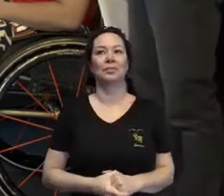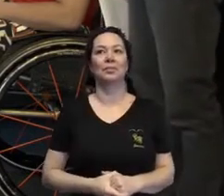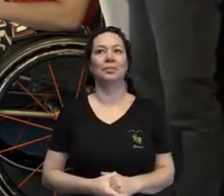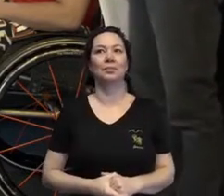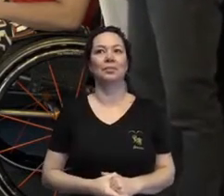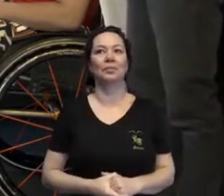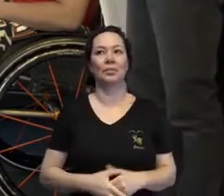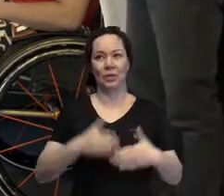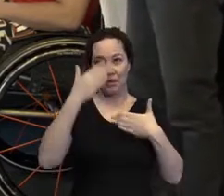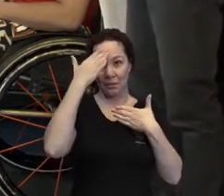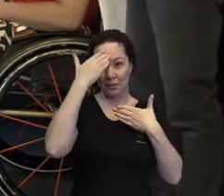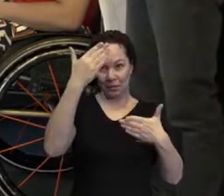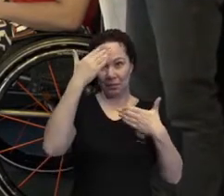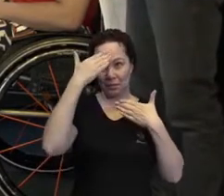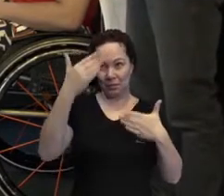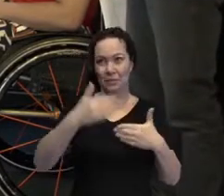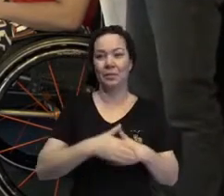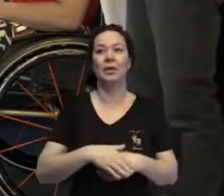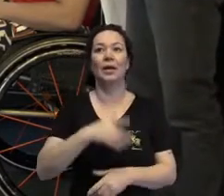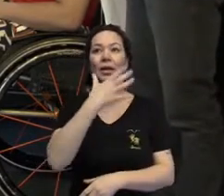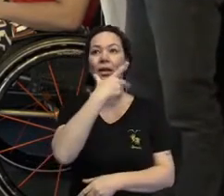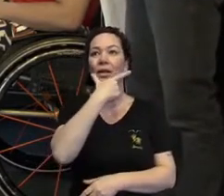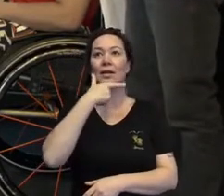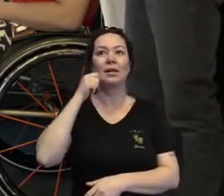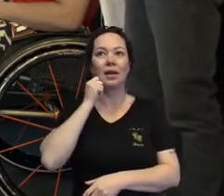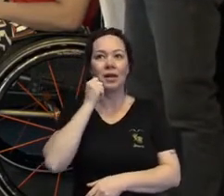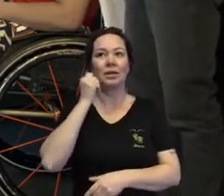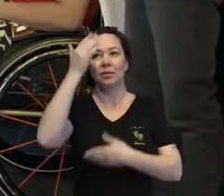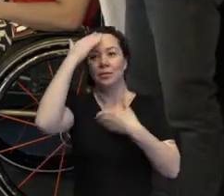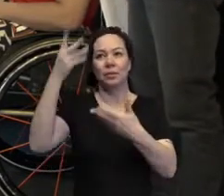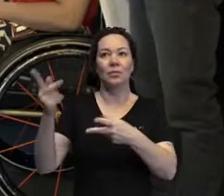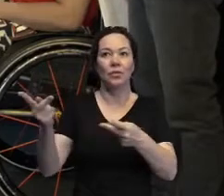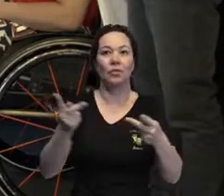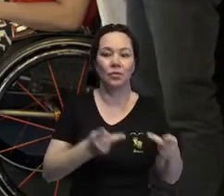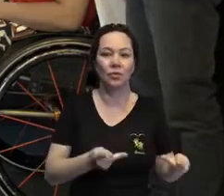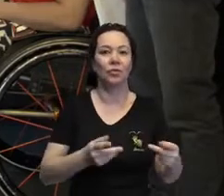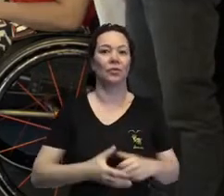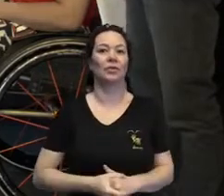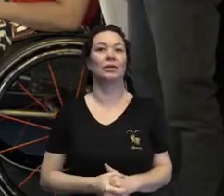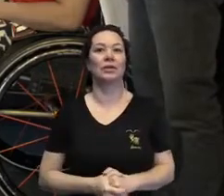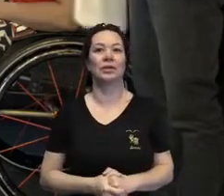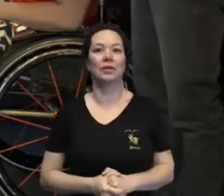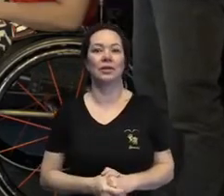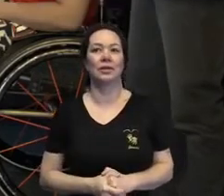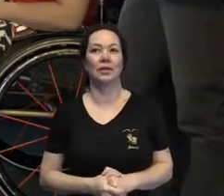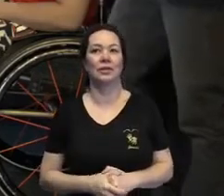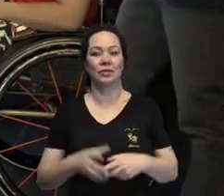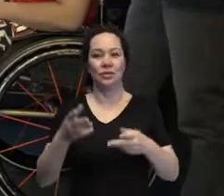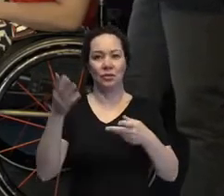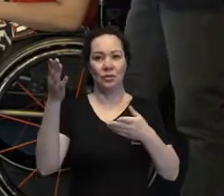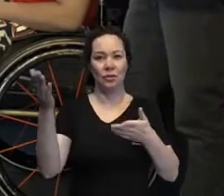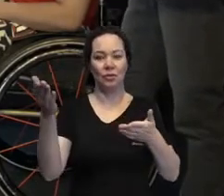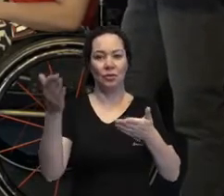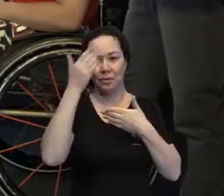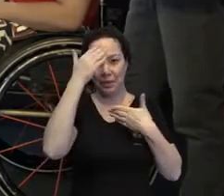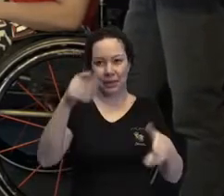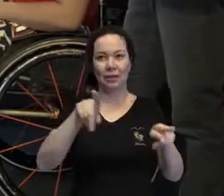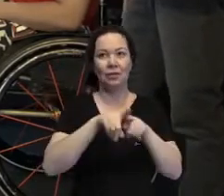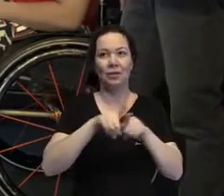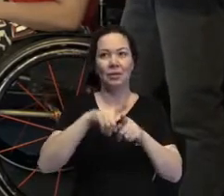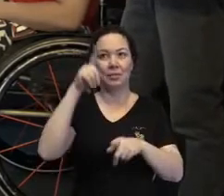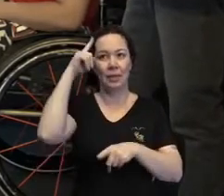Obrigada. Obrigado, Alex. Obrigado pelo convite. Obrigado também a Tabata Cone